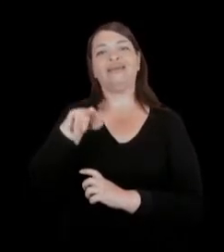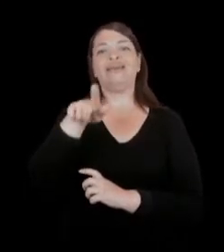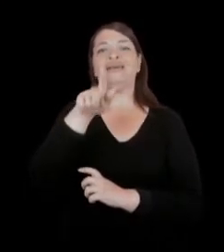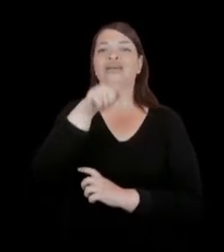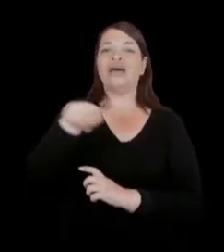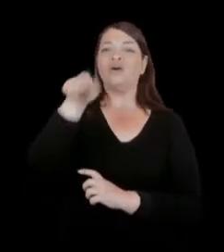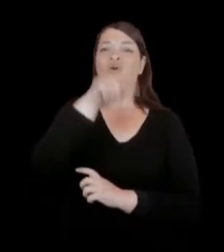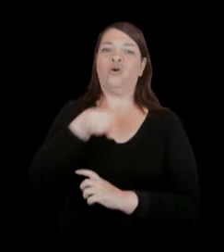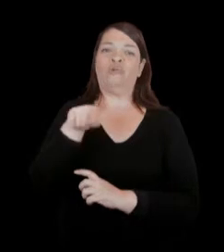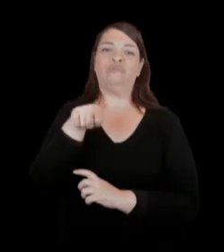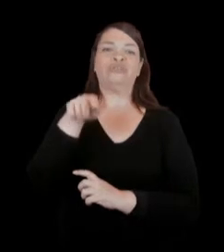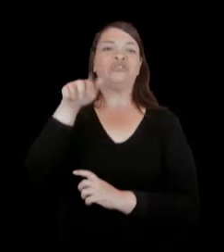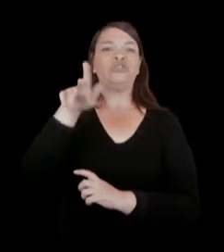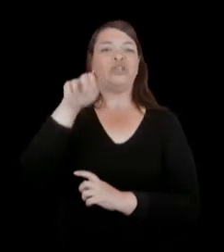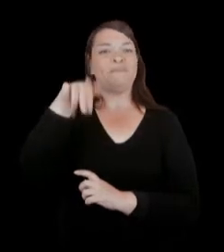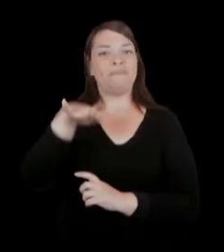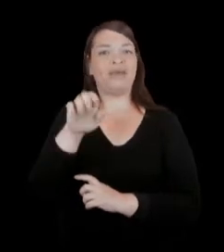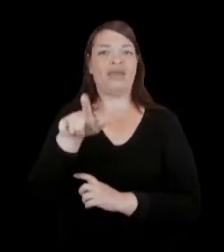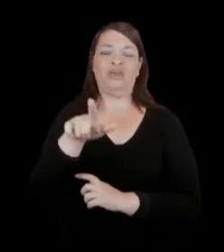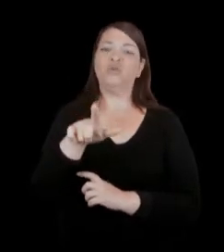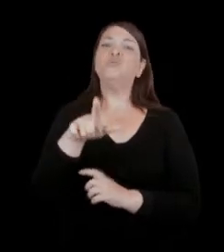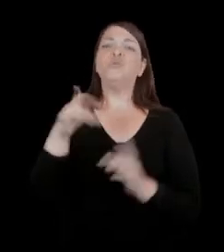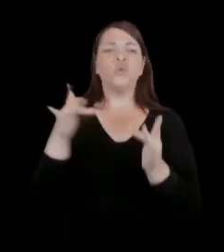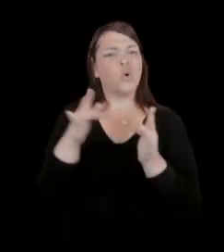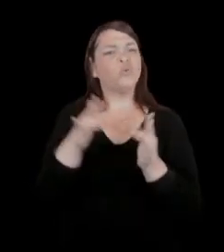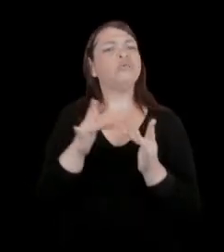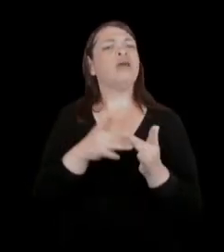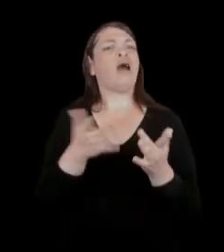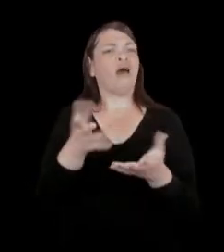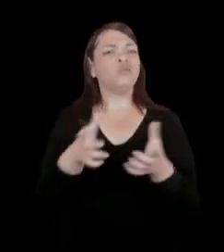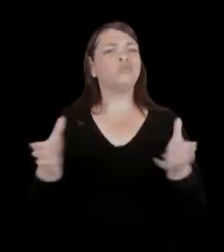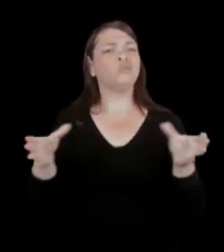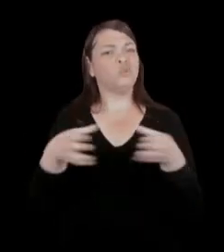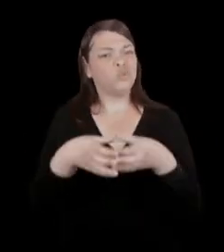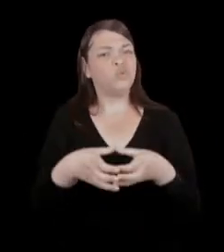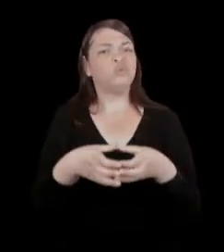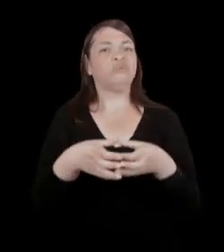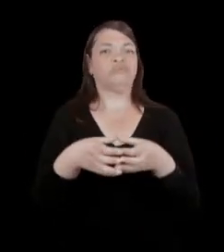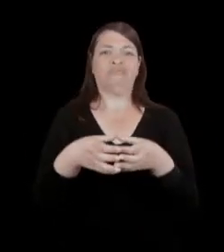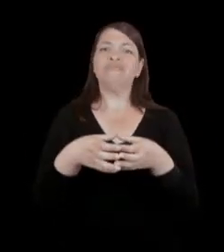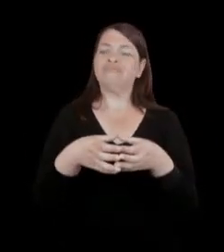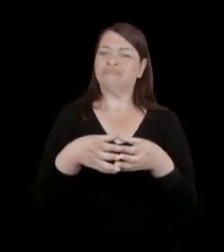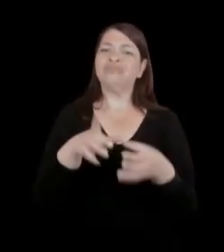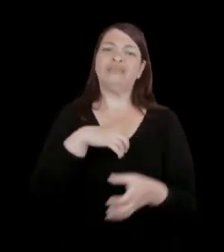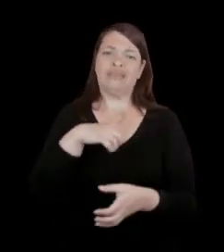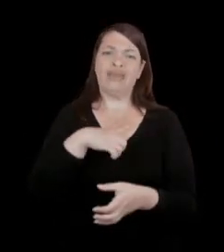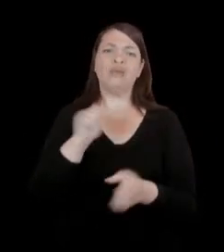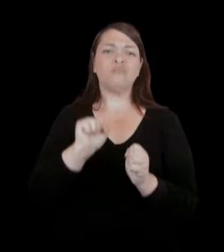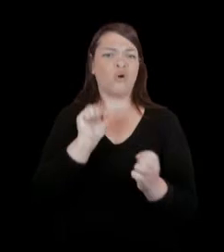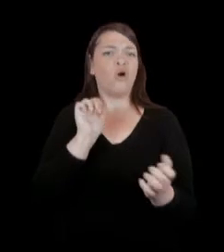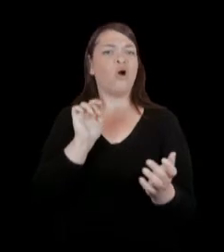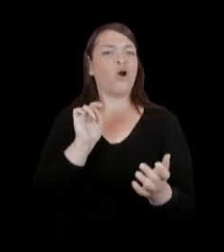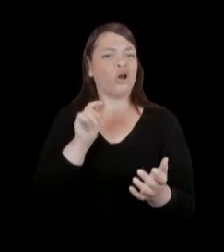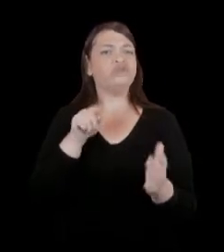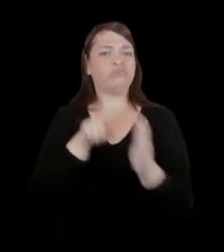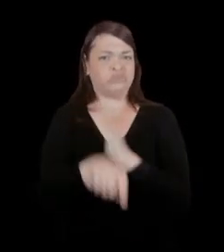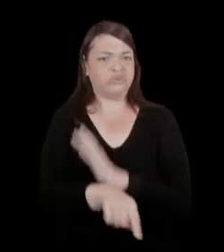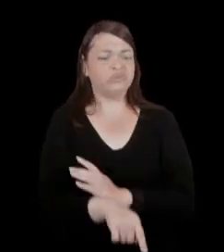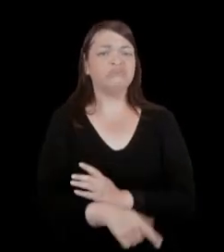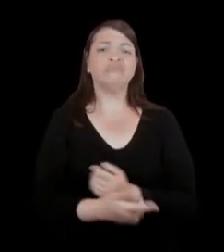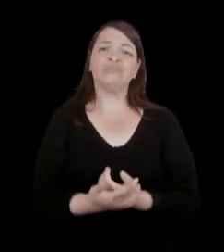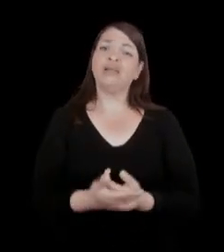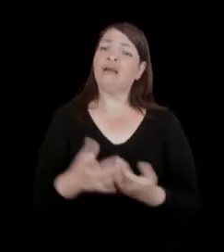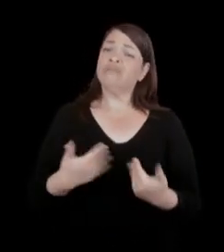O pessoal do Instituto pode passar o contato para vocês depois. E, enfim,